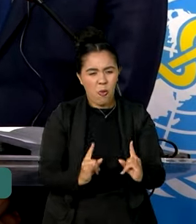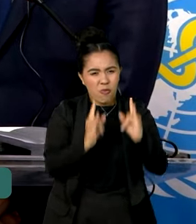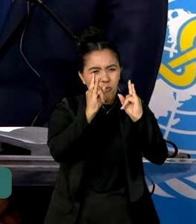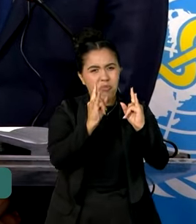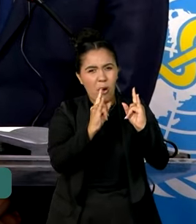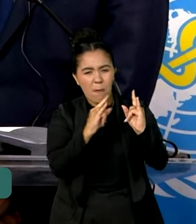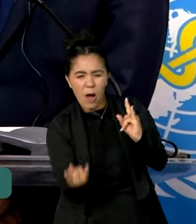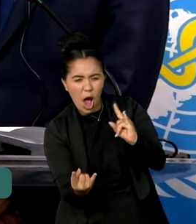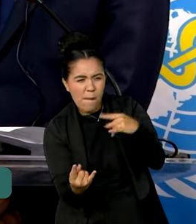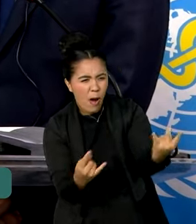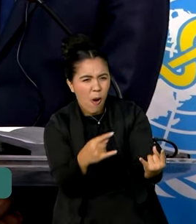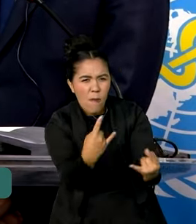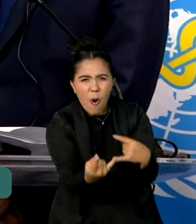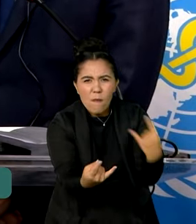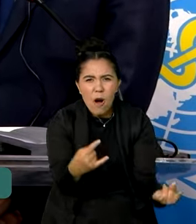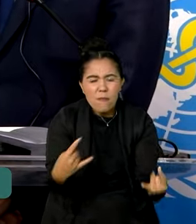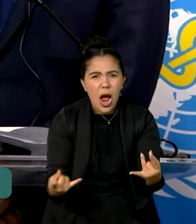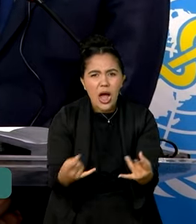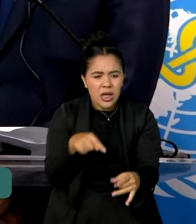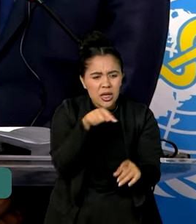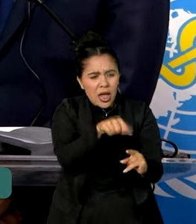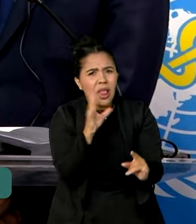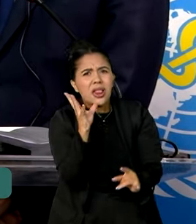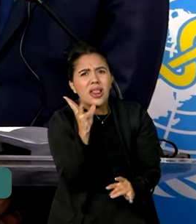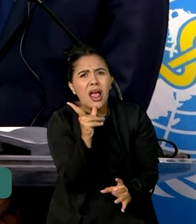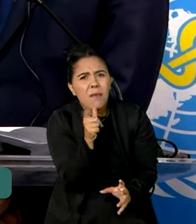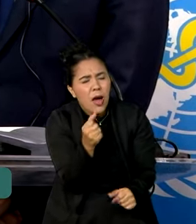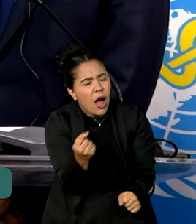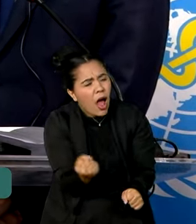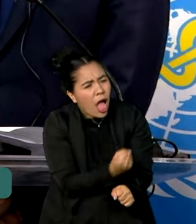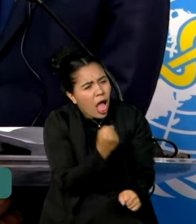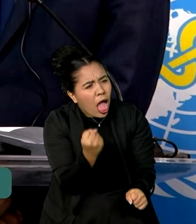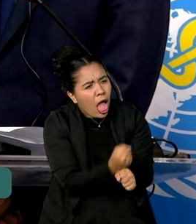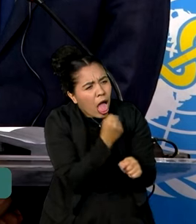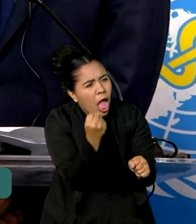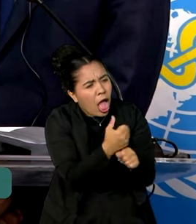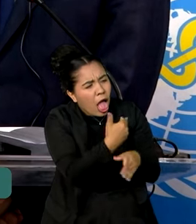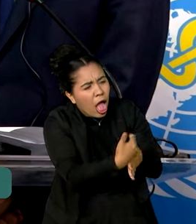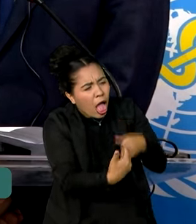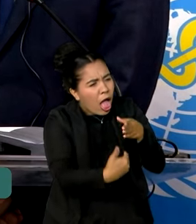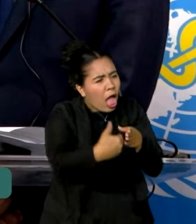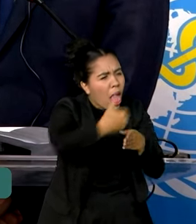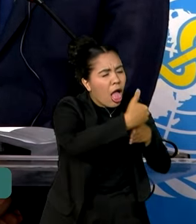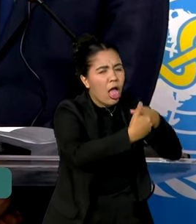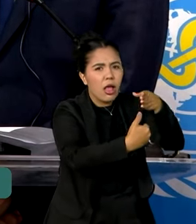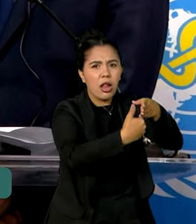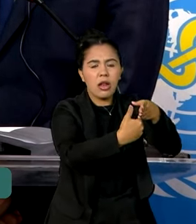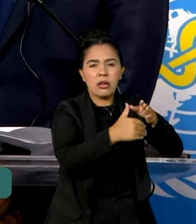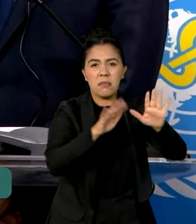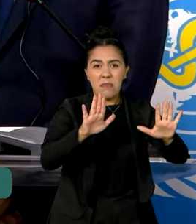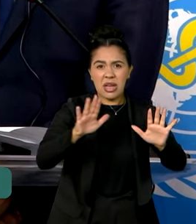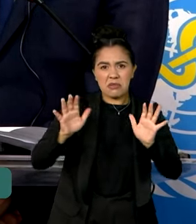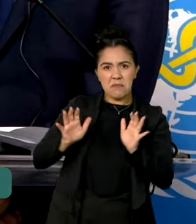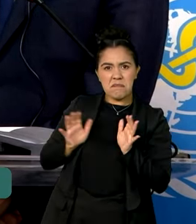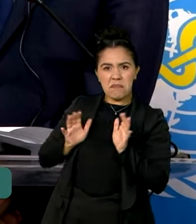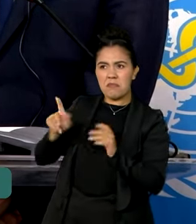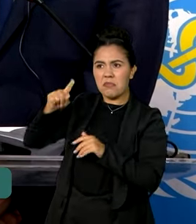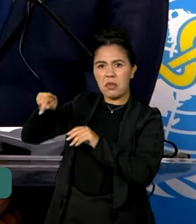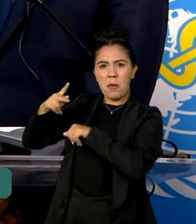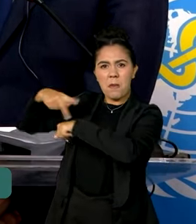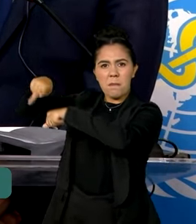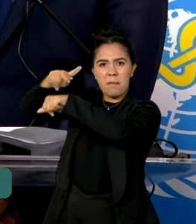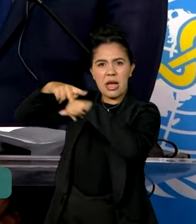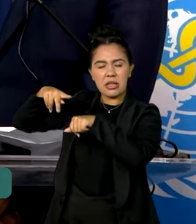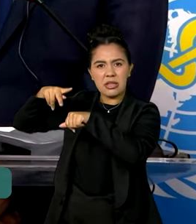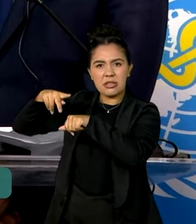levou anos para ser construída por pessoas, os países ricos investem muito mais do que para